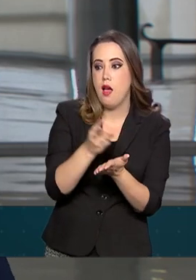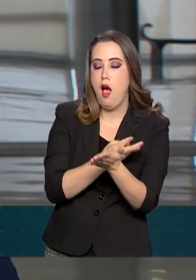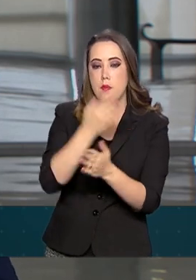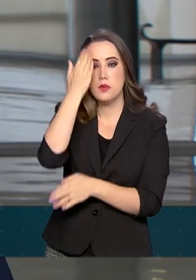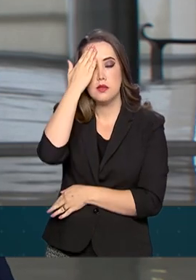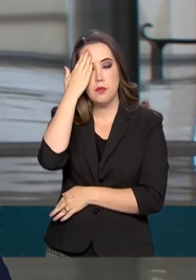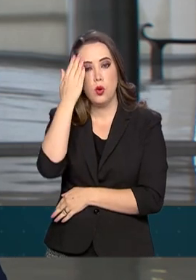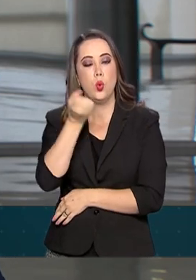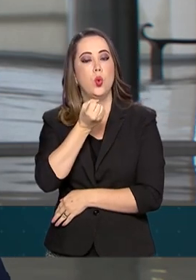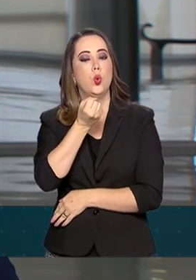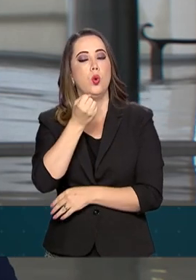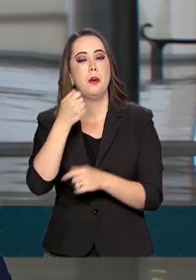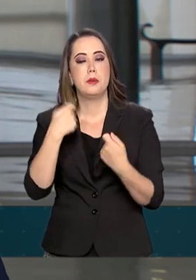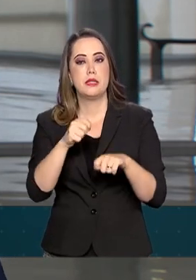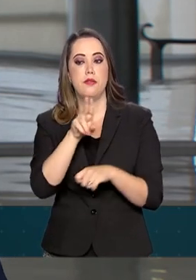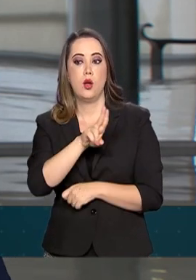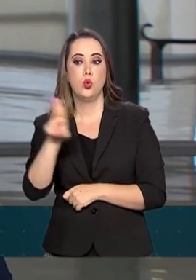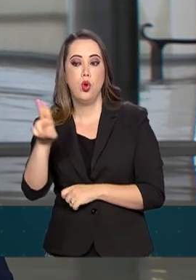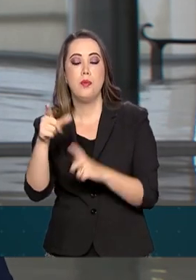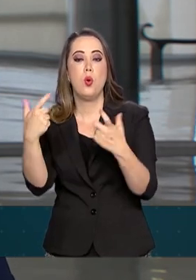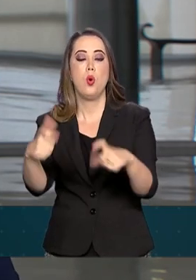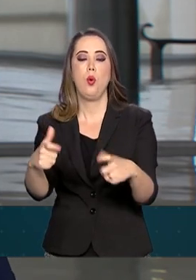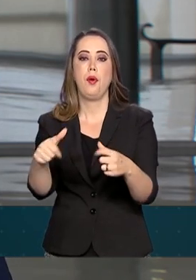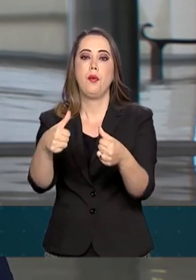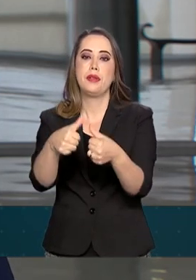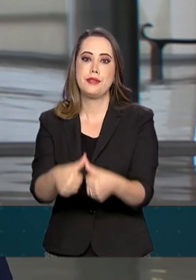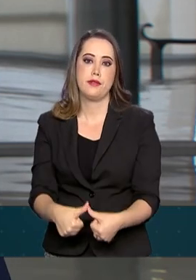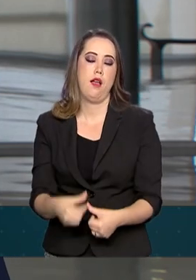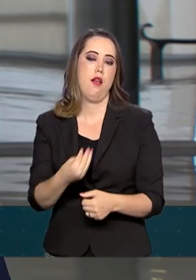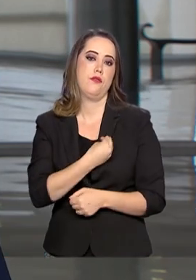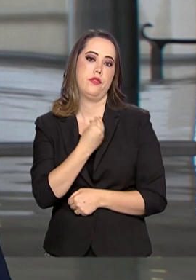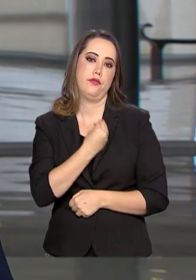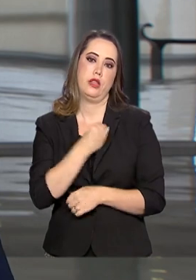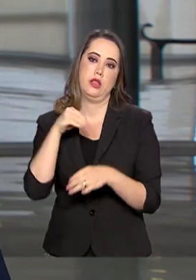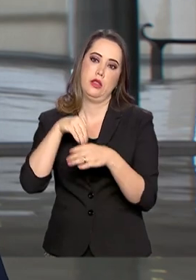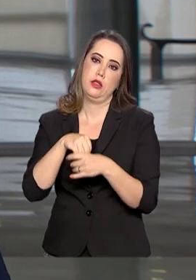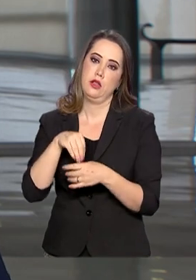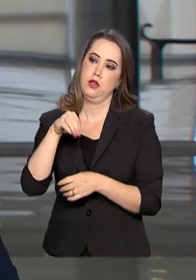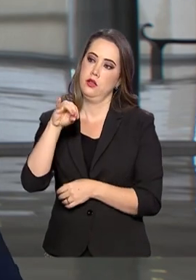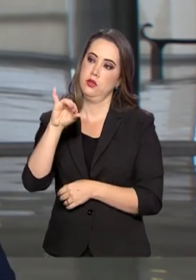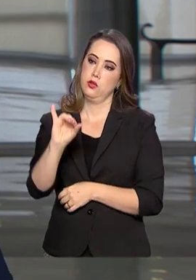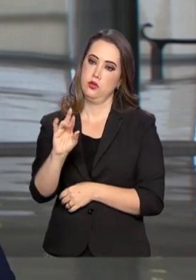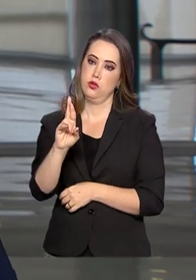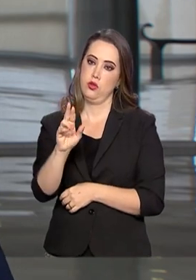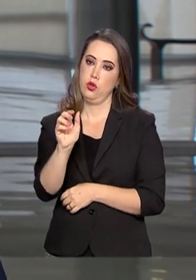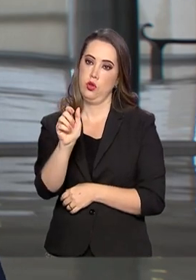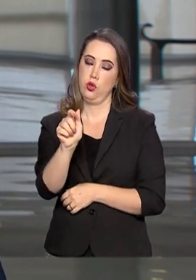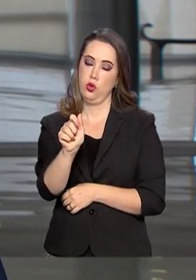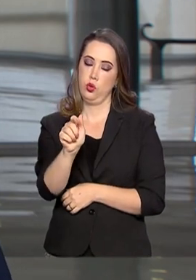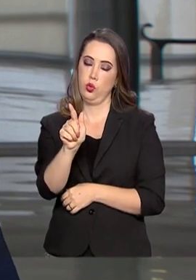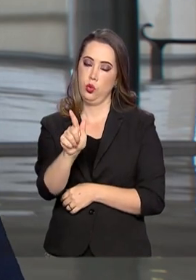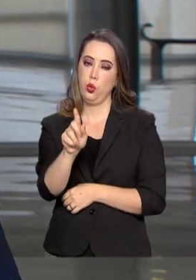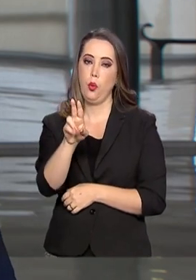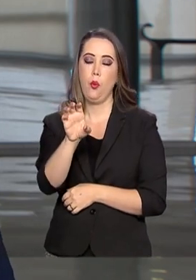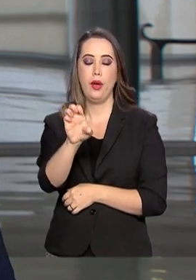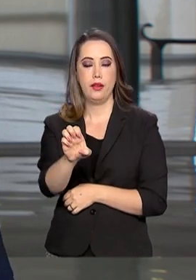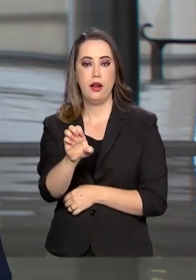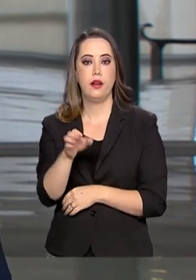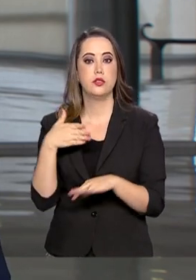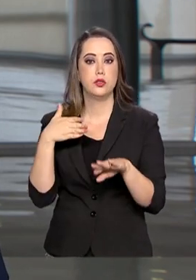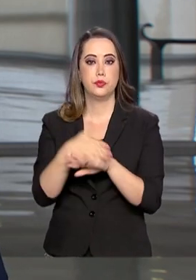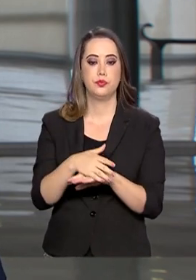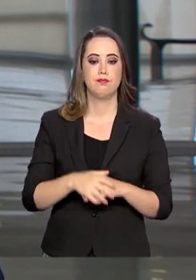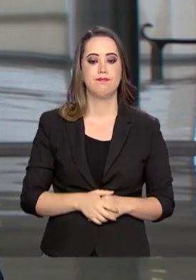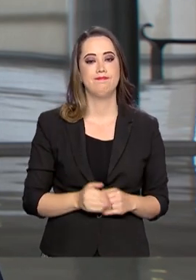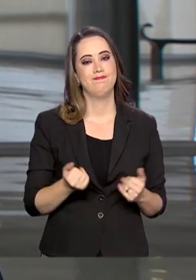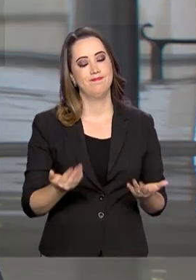preciso indicar o nome e o local onde está, qual localidade que está dentro do Iraque, e vai ser adicionado dentro desse grupo imediatamente.